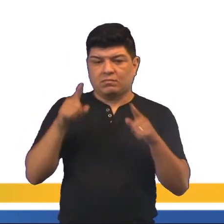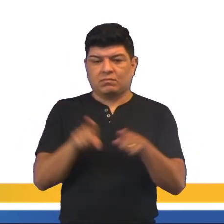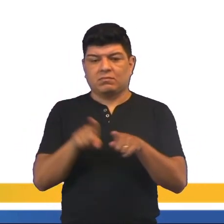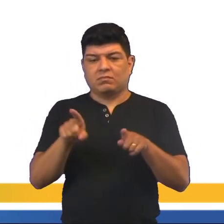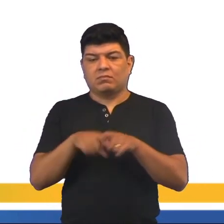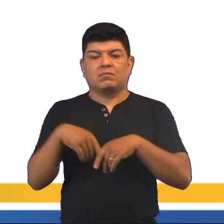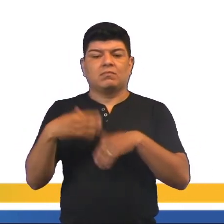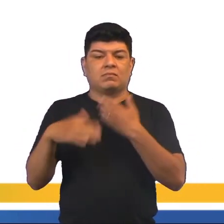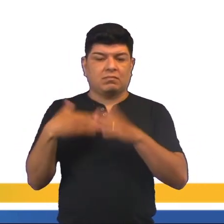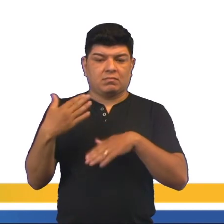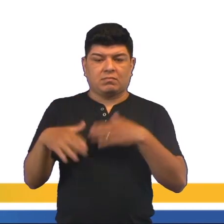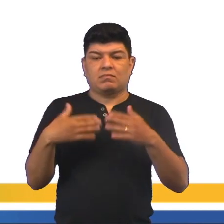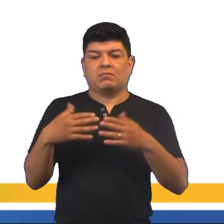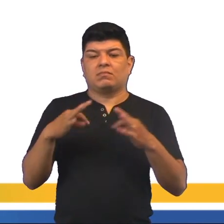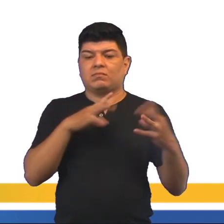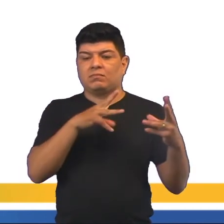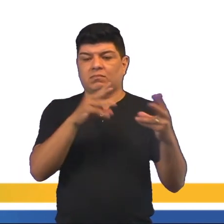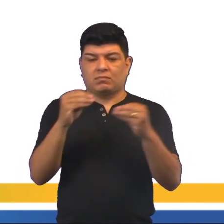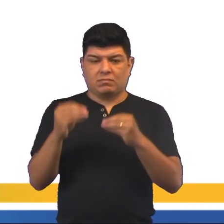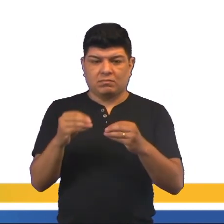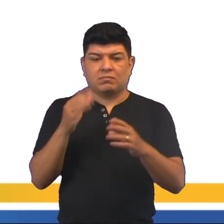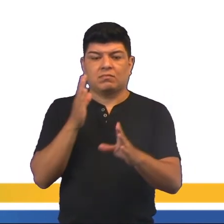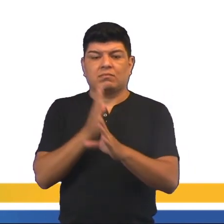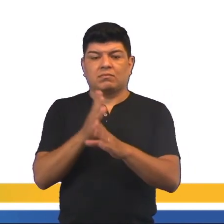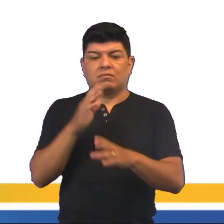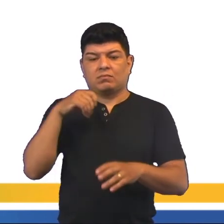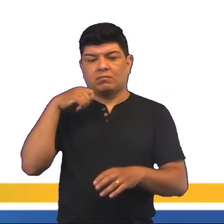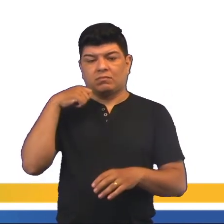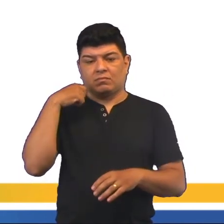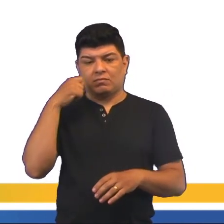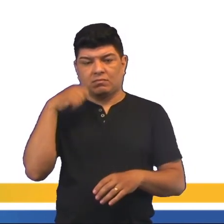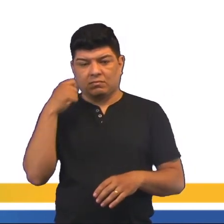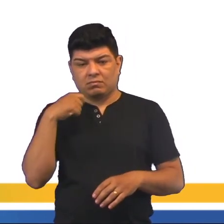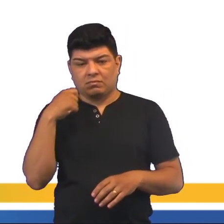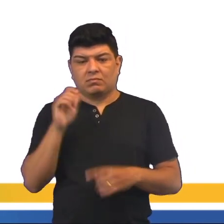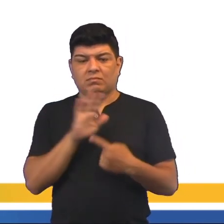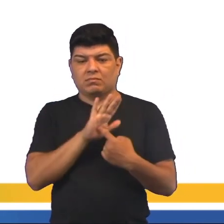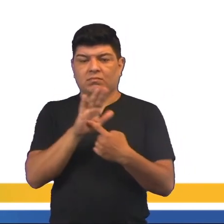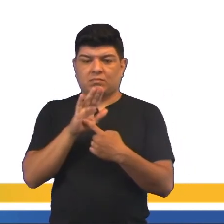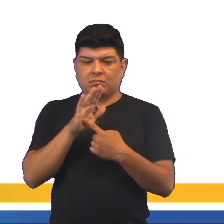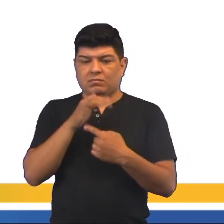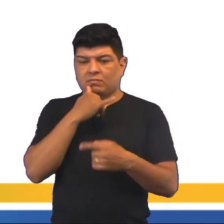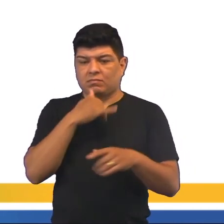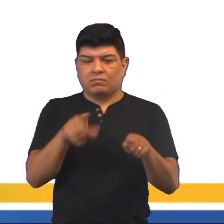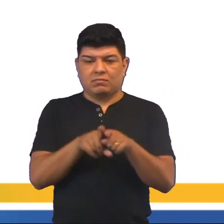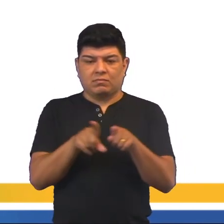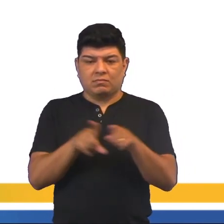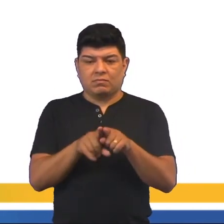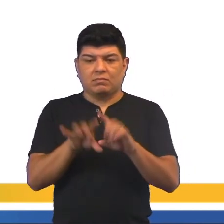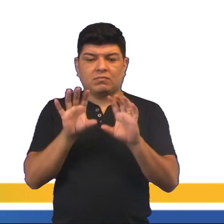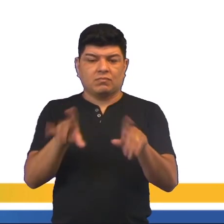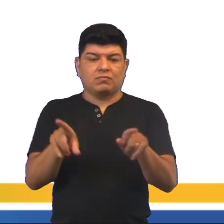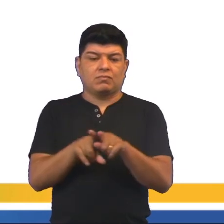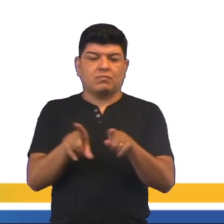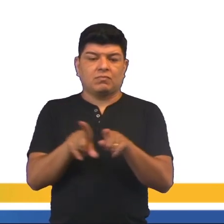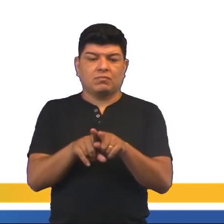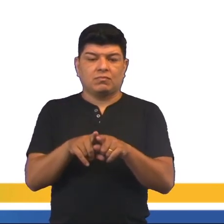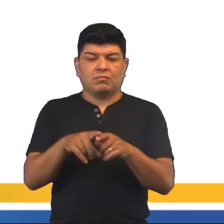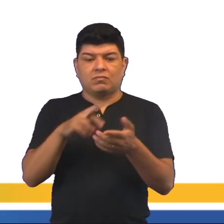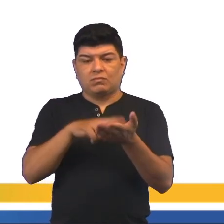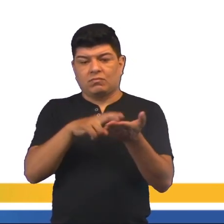também no desenrolar de toda a trama, né? Ou dos atores e cenas do drama. Assim também